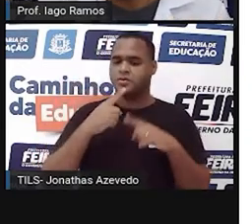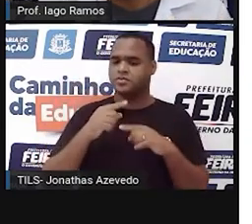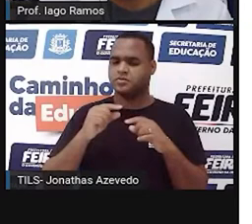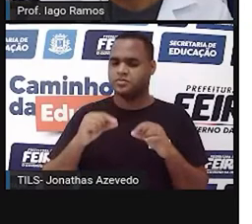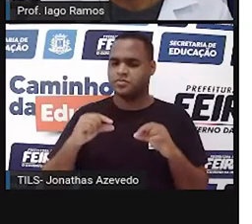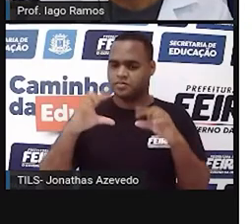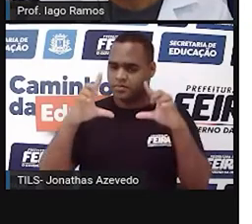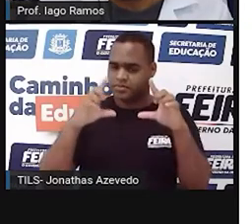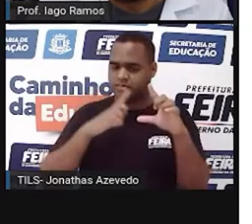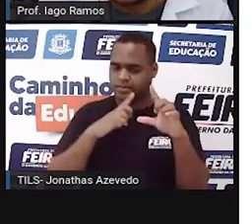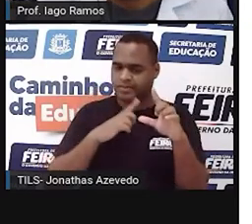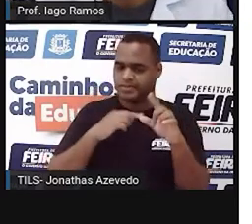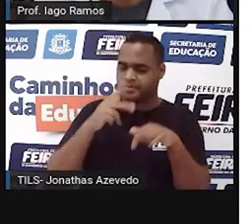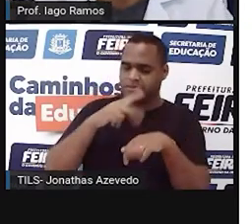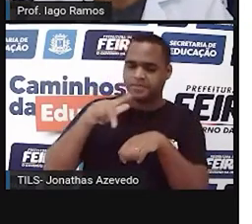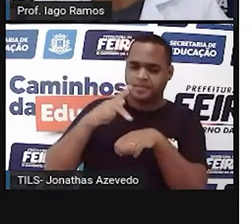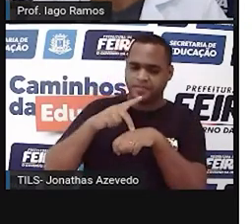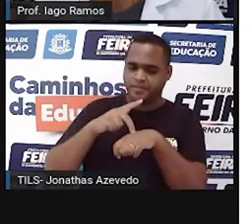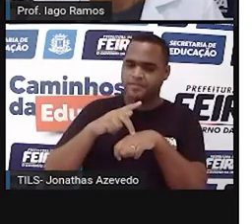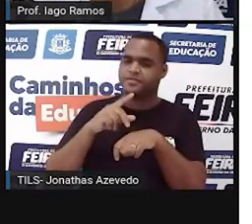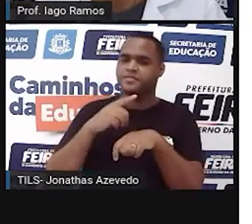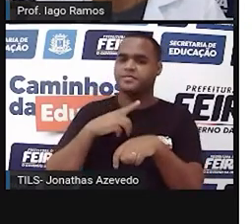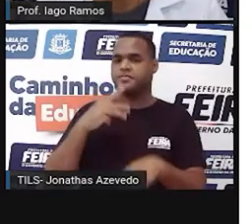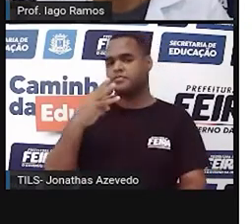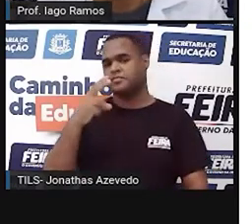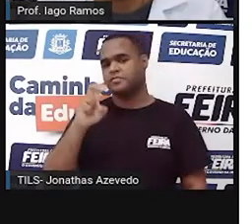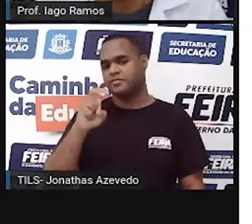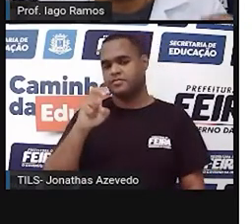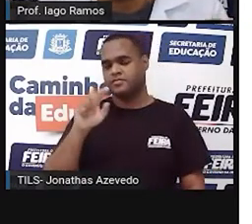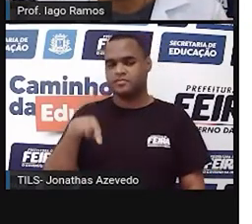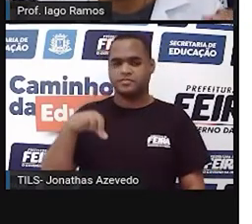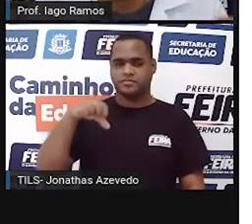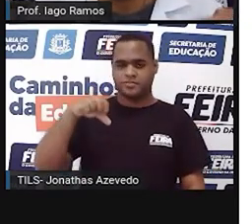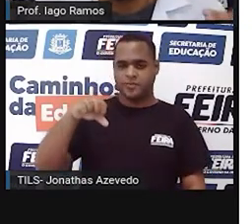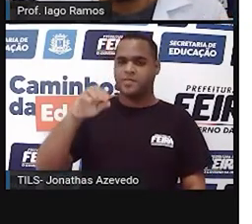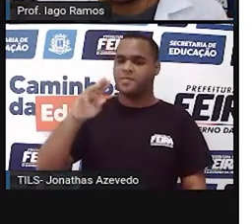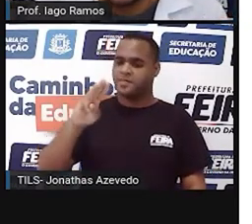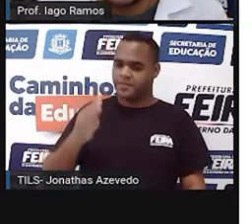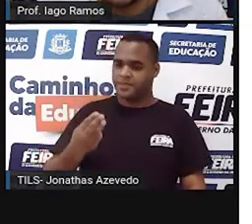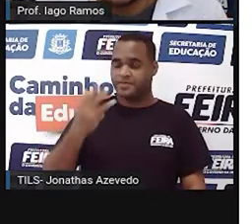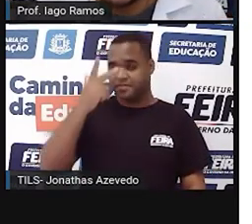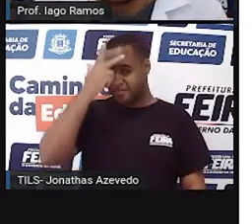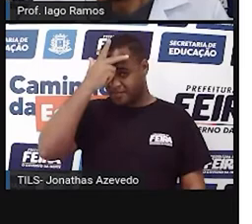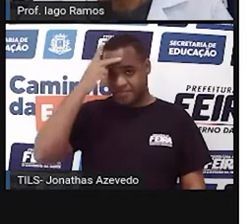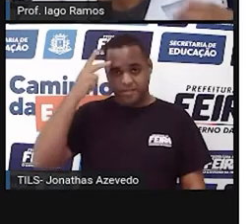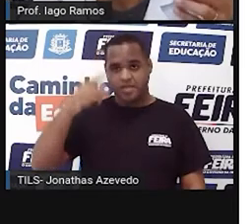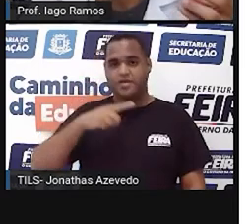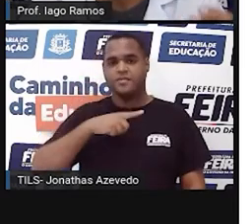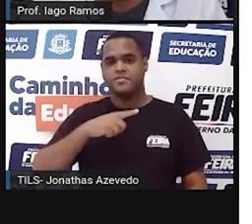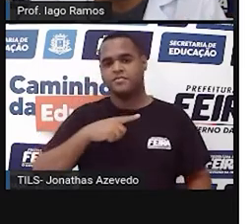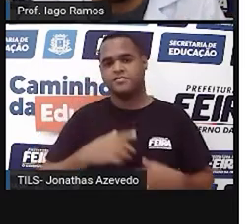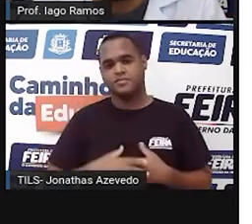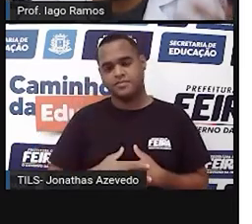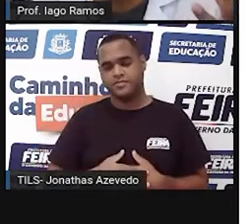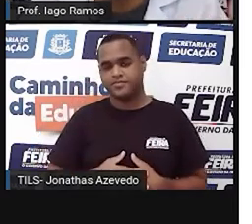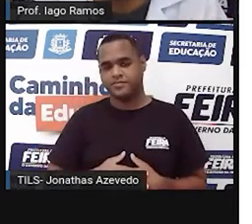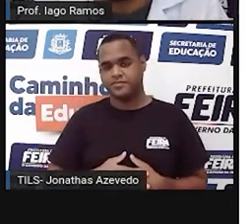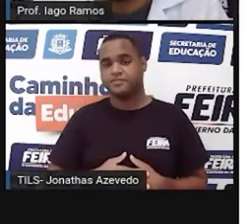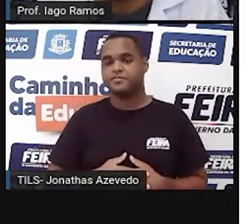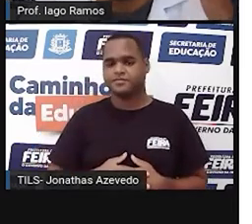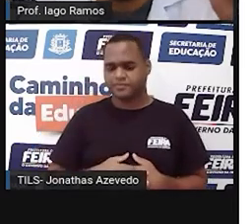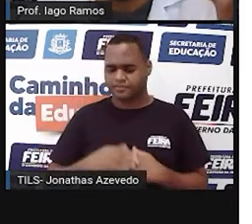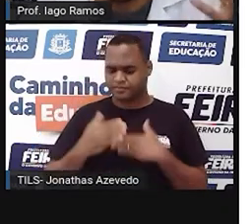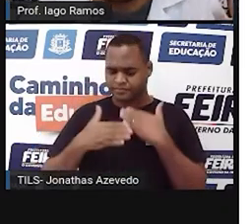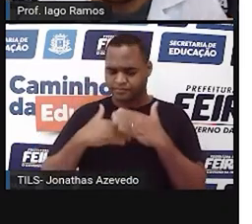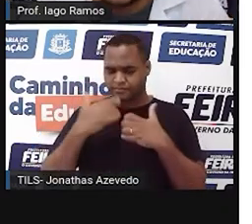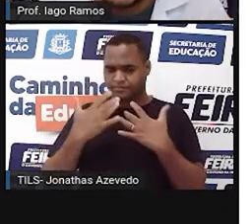no país de Uganda, para 35,9 milhões de pessoas. E depois continua aumentando.